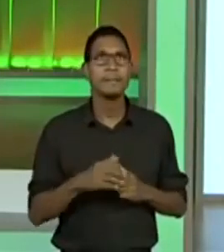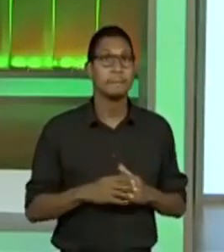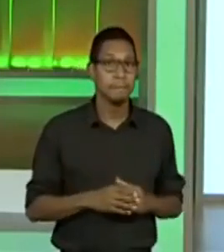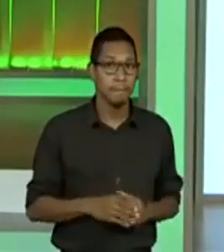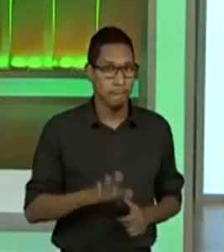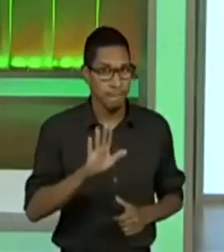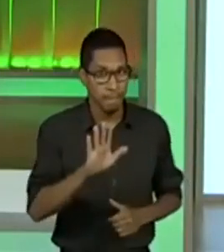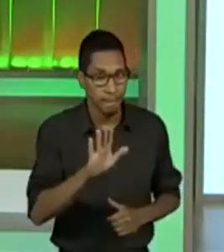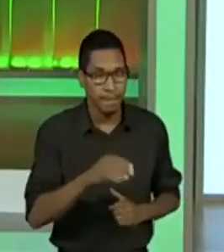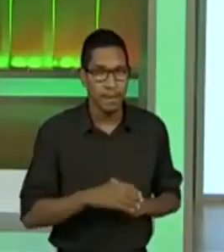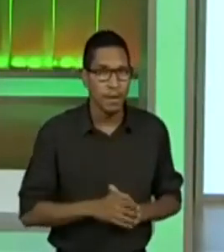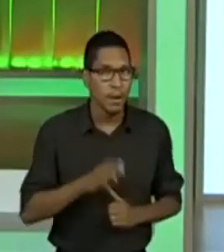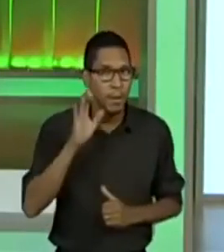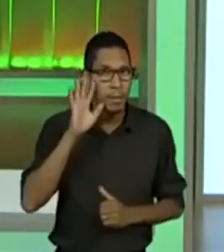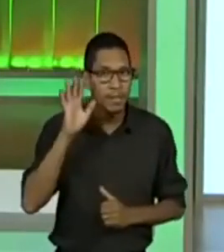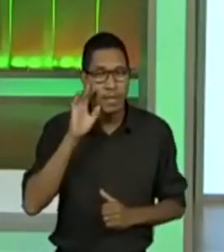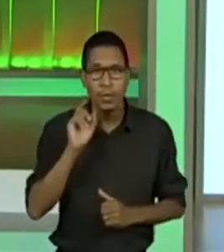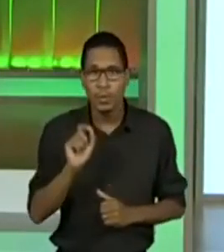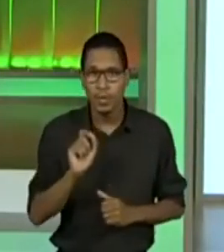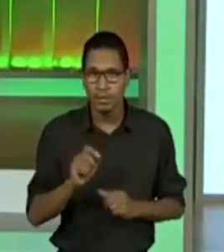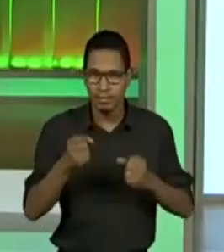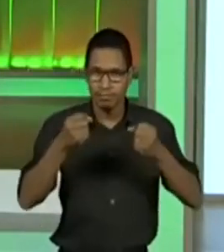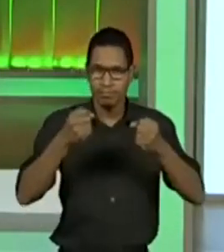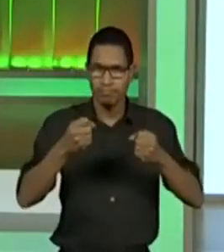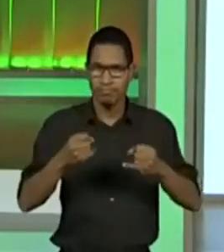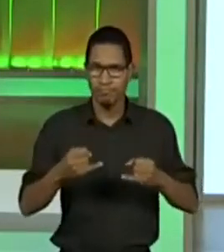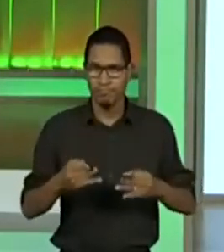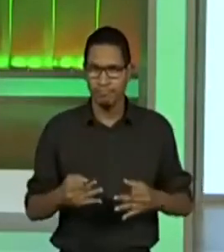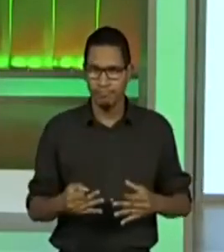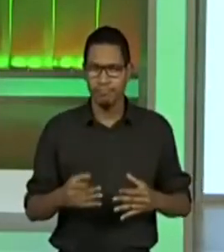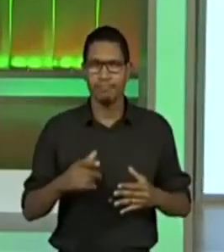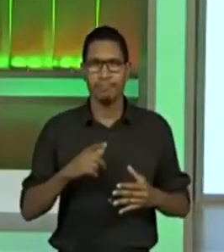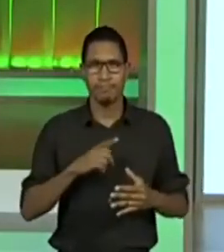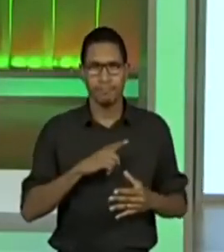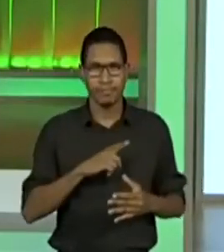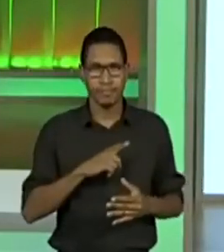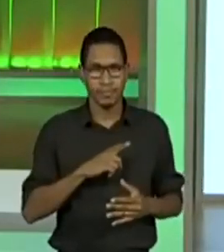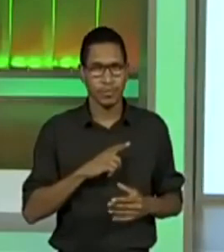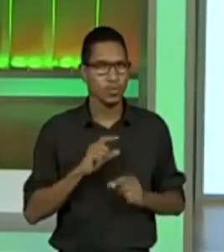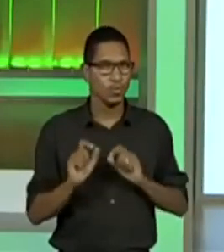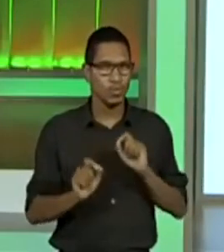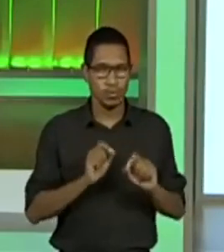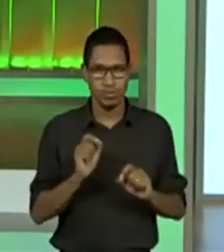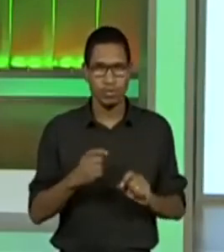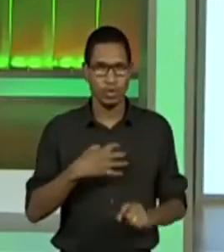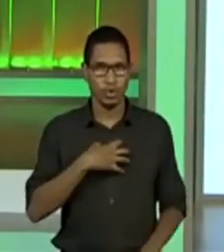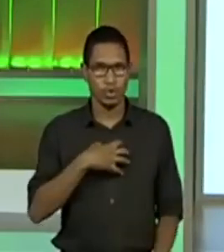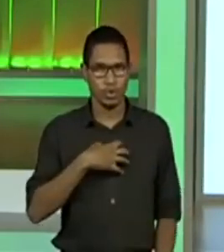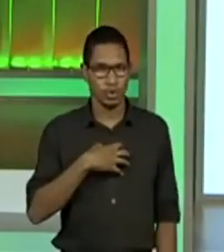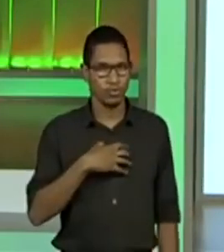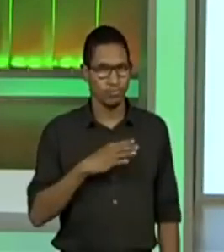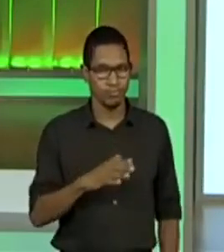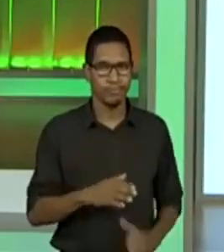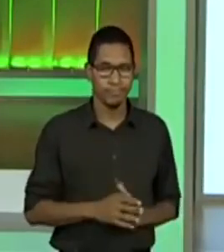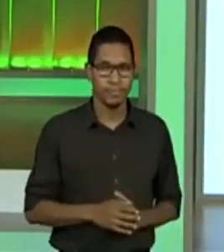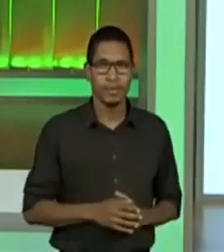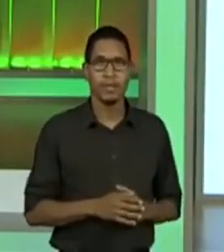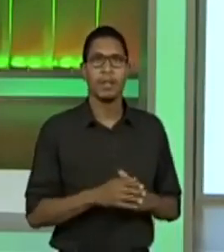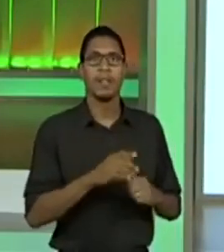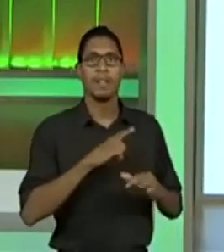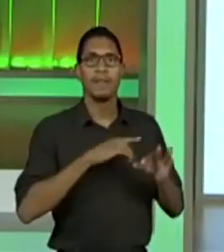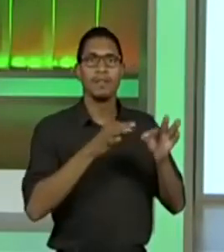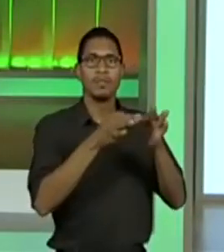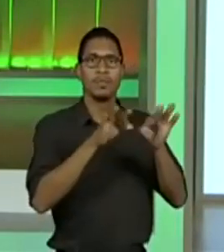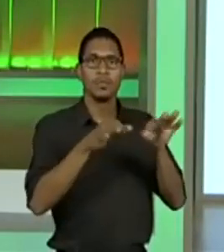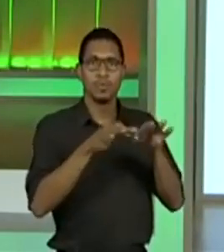Vamos pensar assim, primeiro eu vou explicar, já destaquei um ponto, mas deixa eu explicar como será o processo. Nós mexemos na estrutura